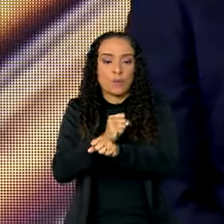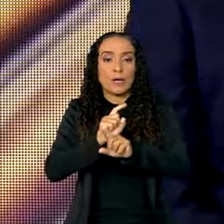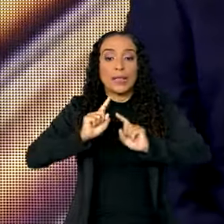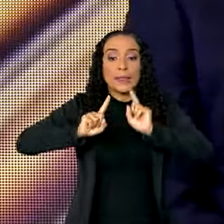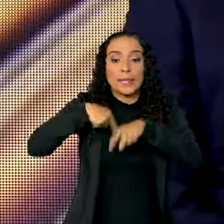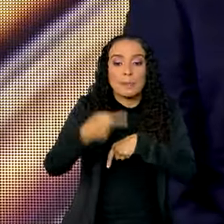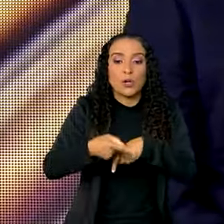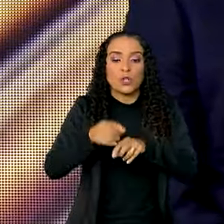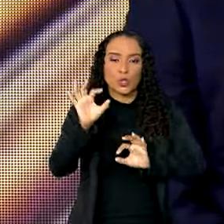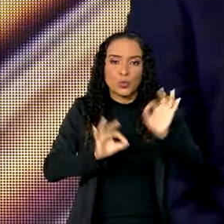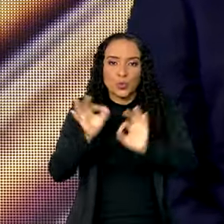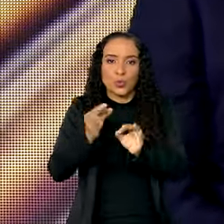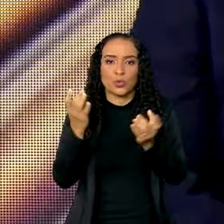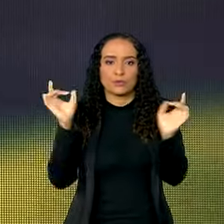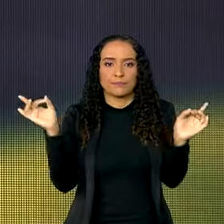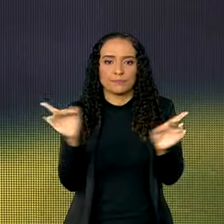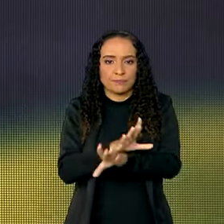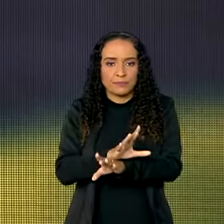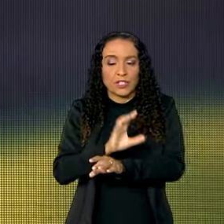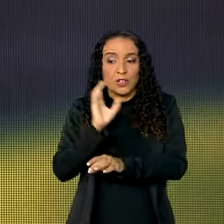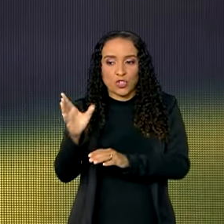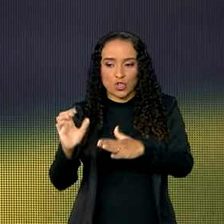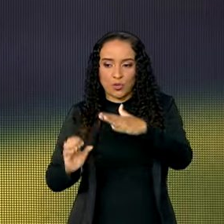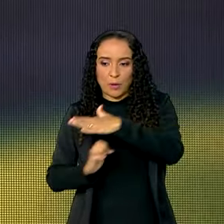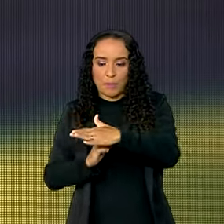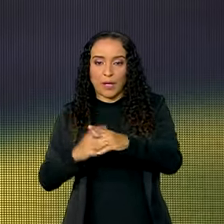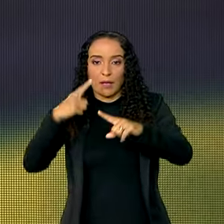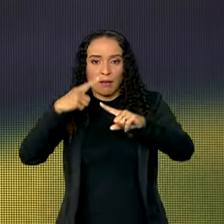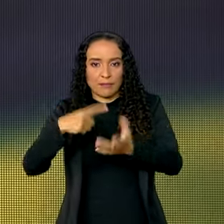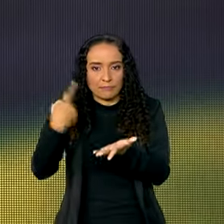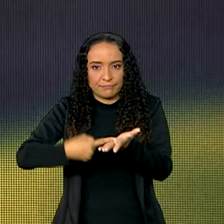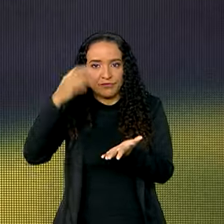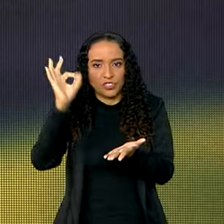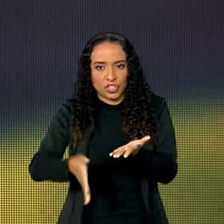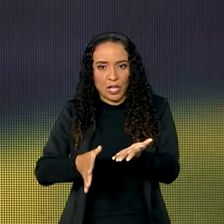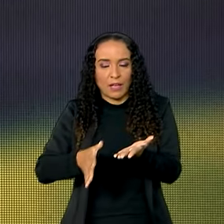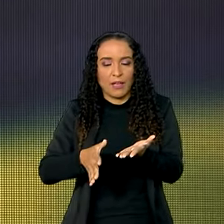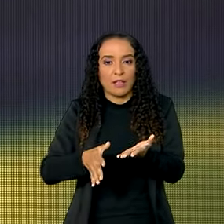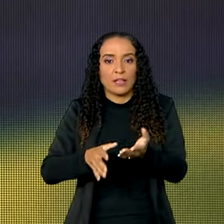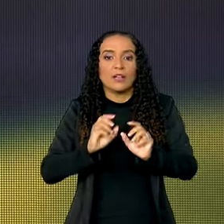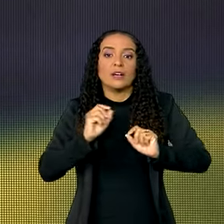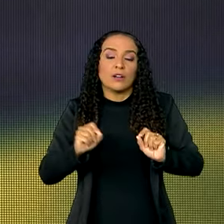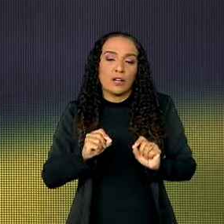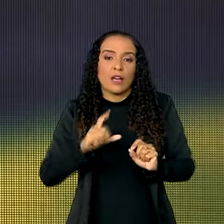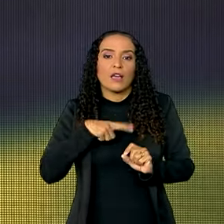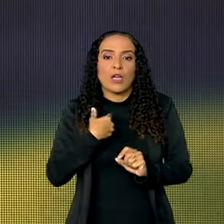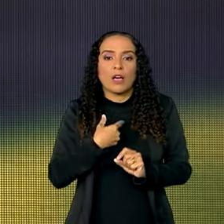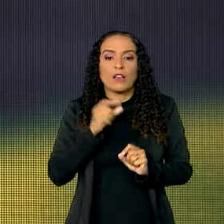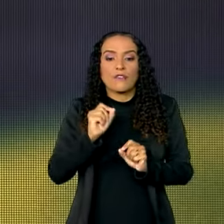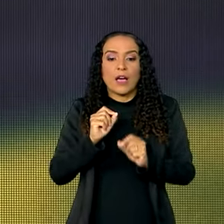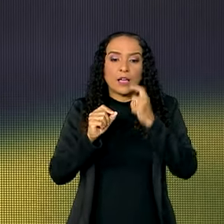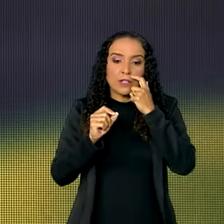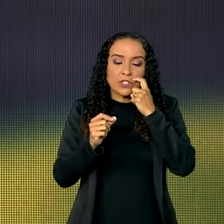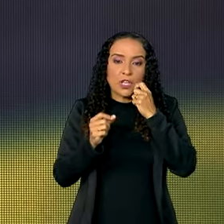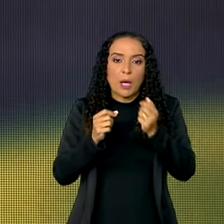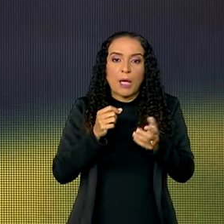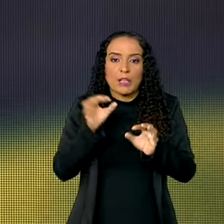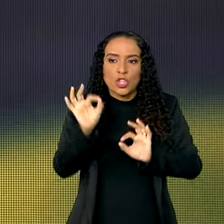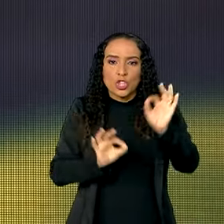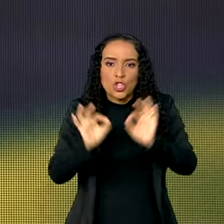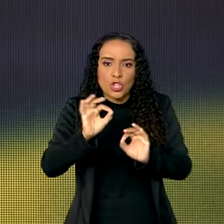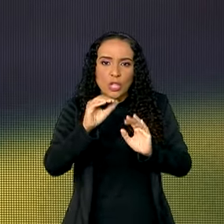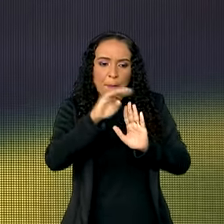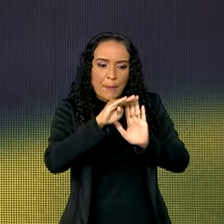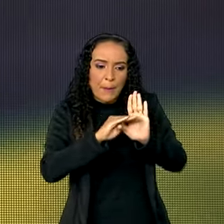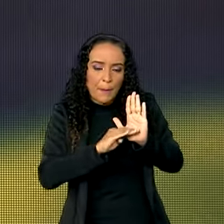E depois que a gente chega a um entendimento com a companhia que está naquela região fazendo o investimento, a gente pega esses novos parâmetros,